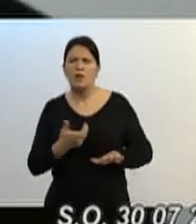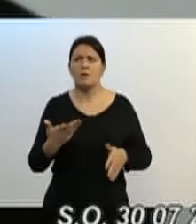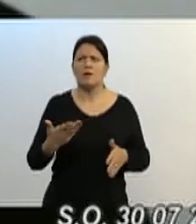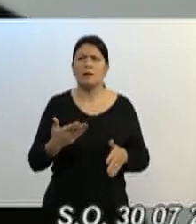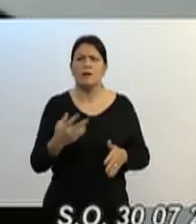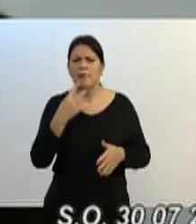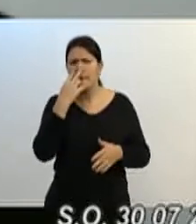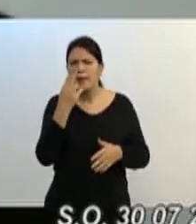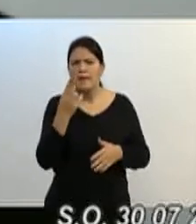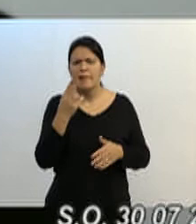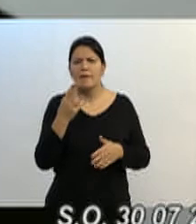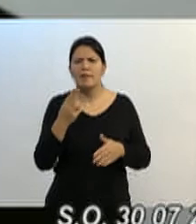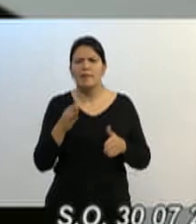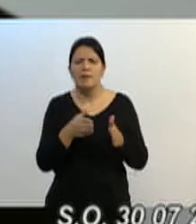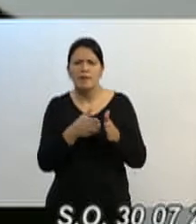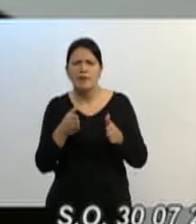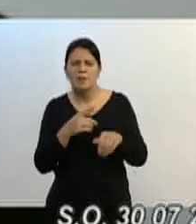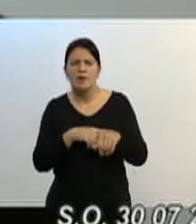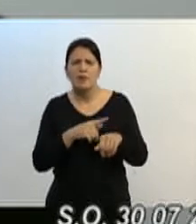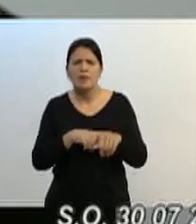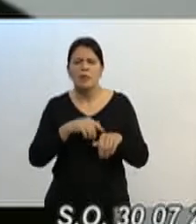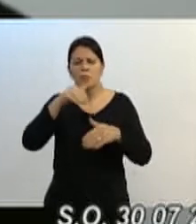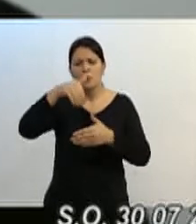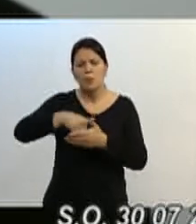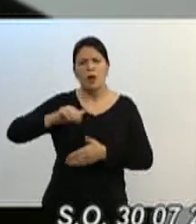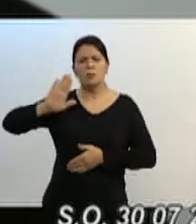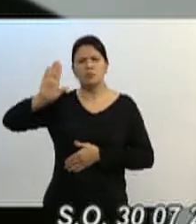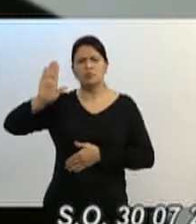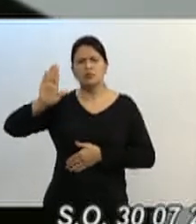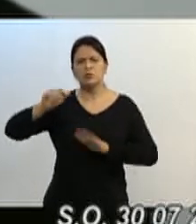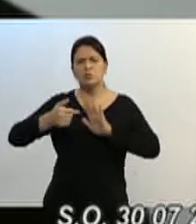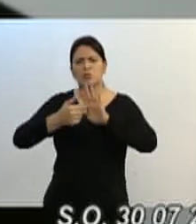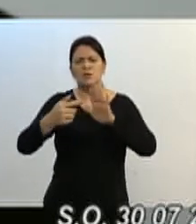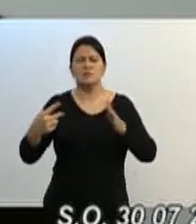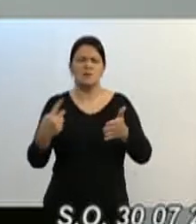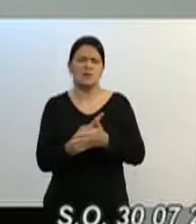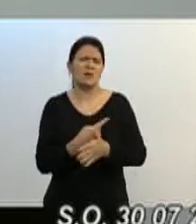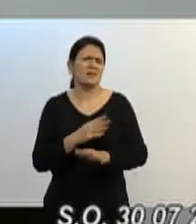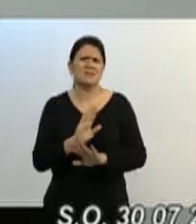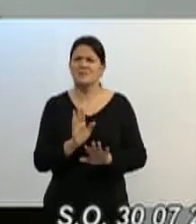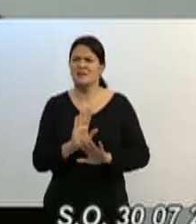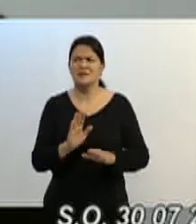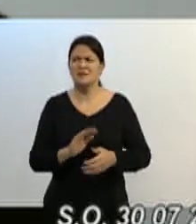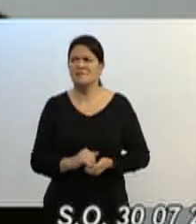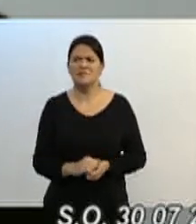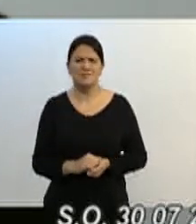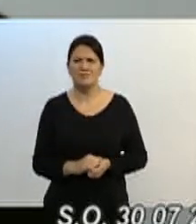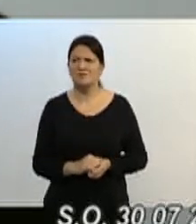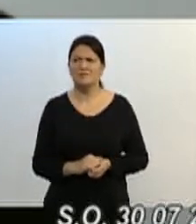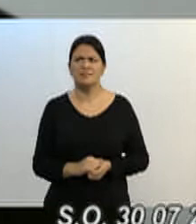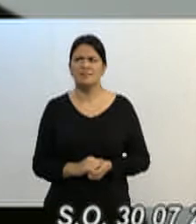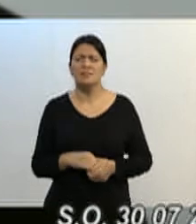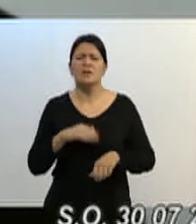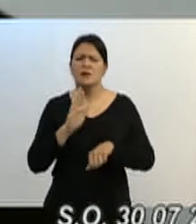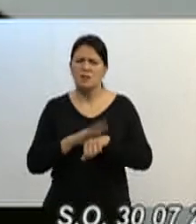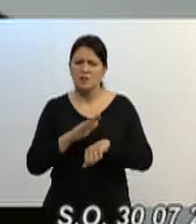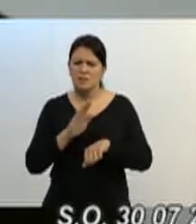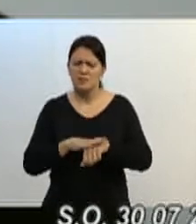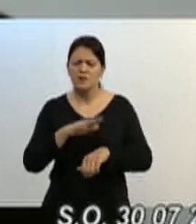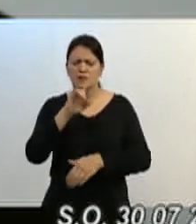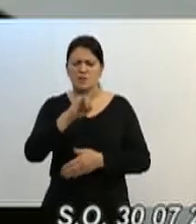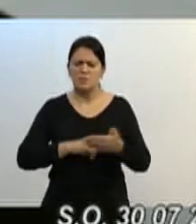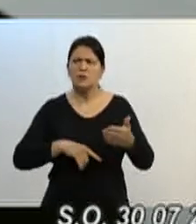de eleição, todo mundo aparece para mostrar as coisas erradas para ganhar voto, não é dessa maneira, eu tenho feito esses encaminhos há muito tempo,